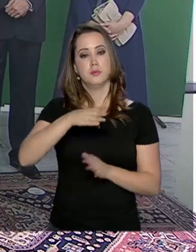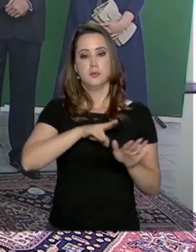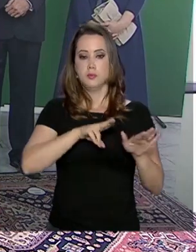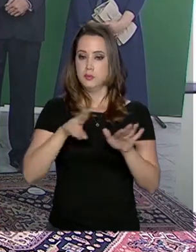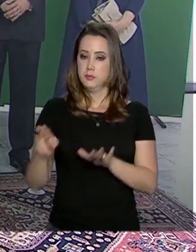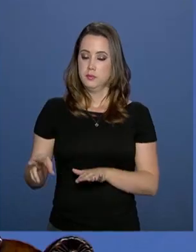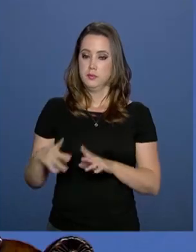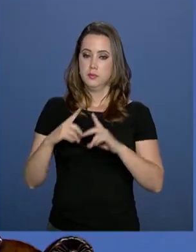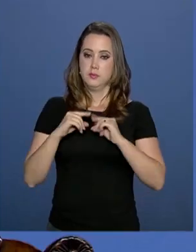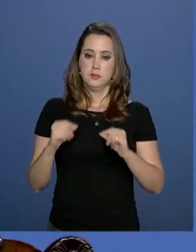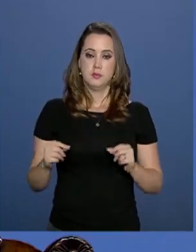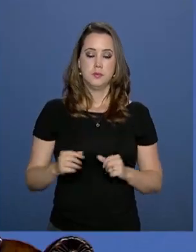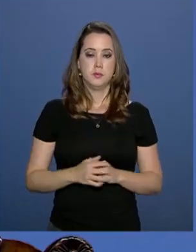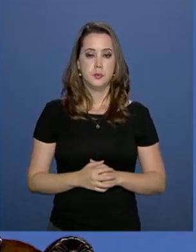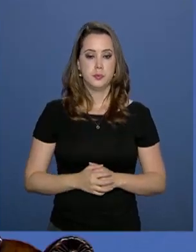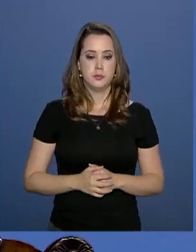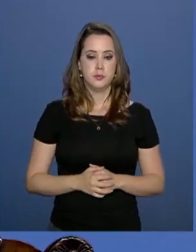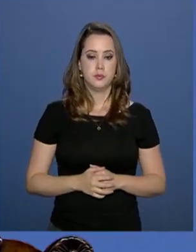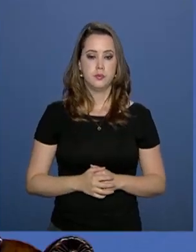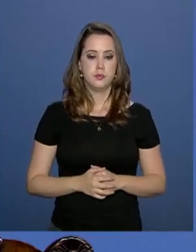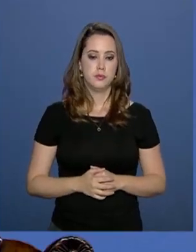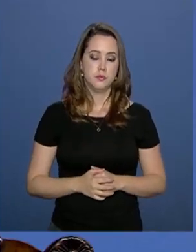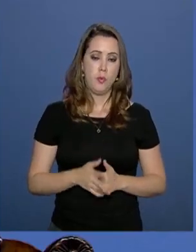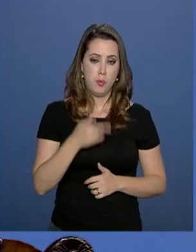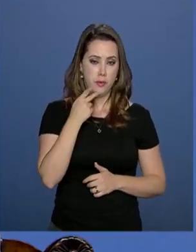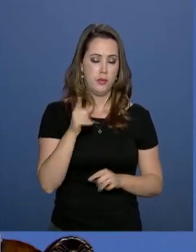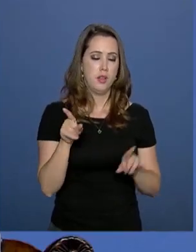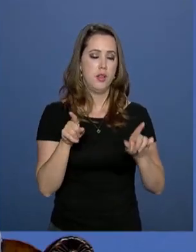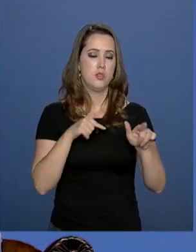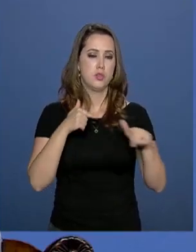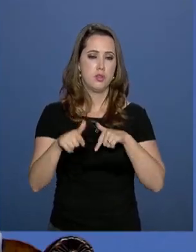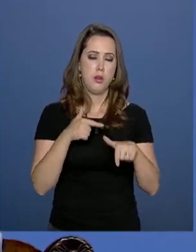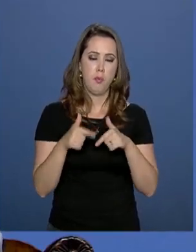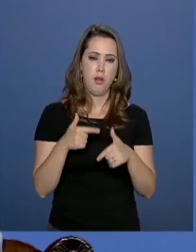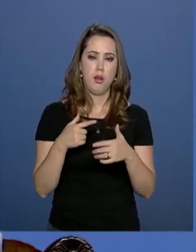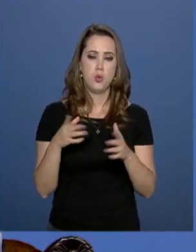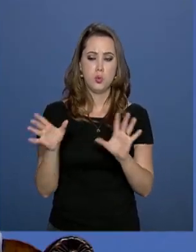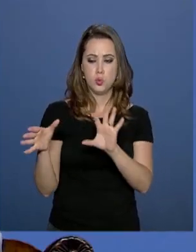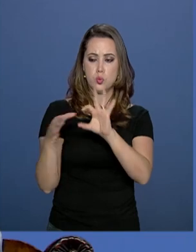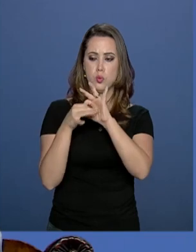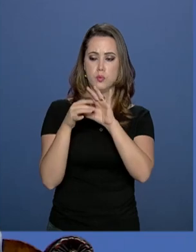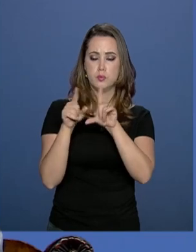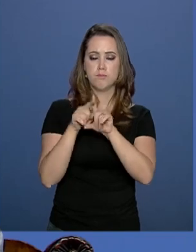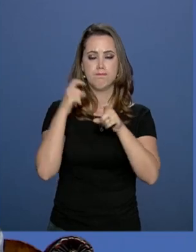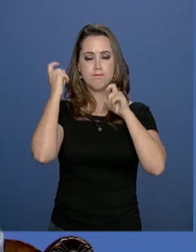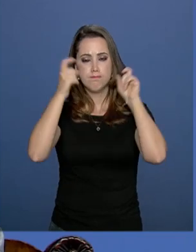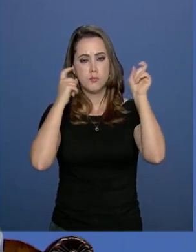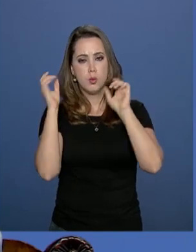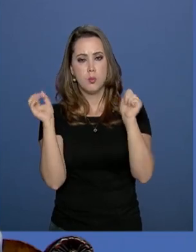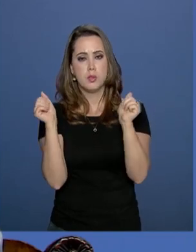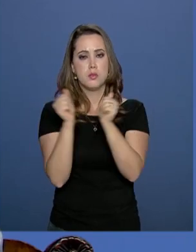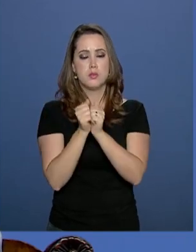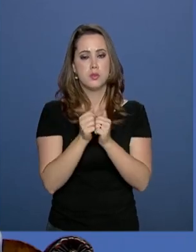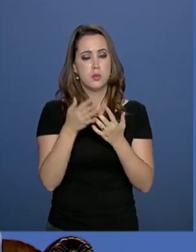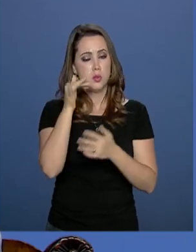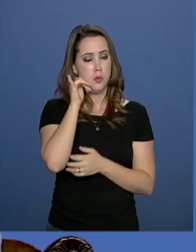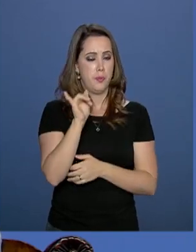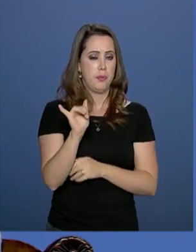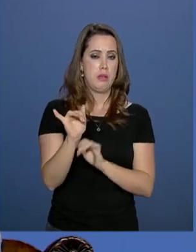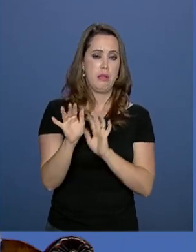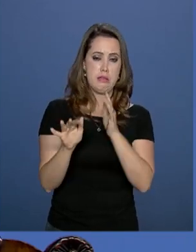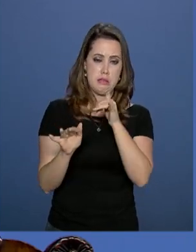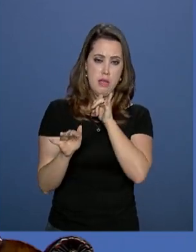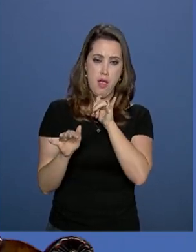semana em Brasília. Os presidentes vão falar também de pontos em comum, preocupações compartilhadas como o combate